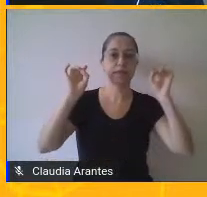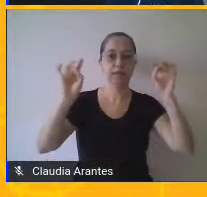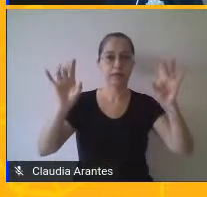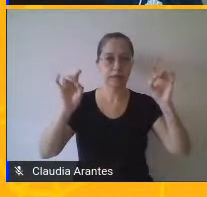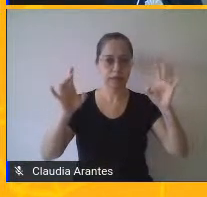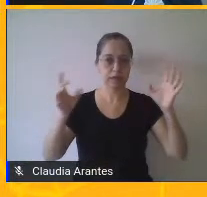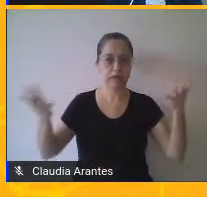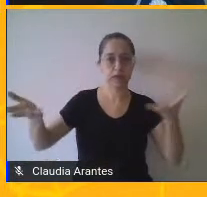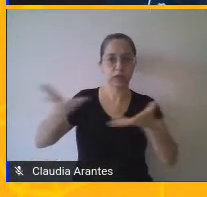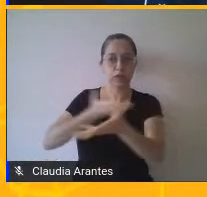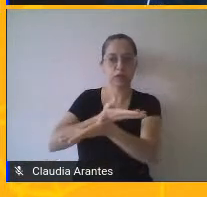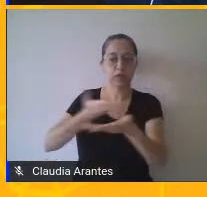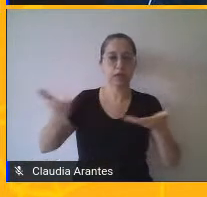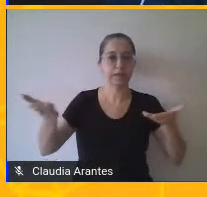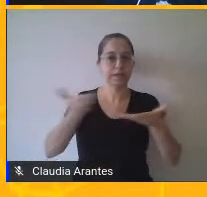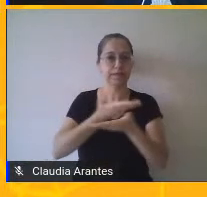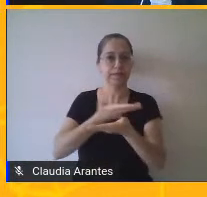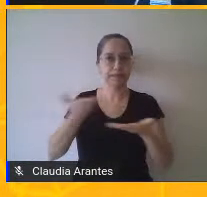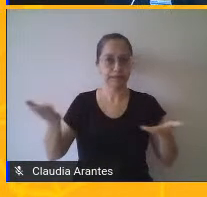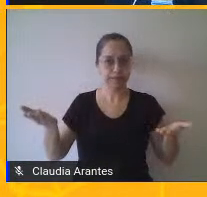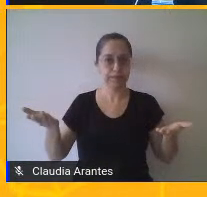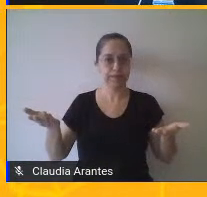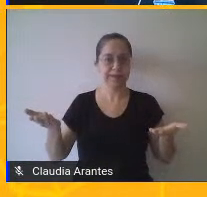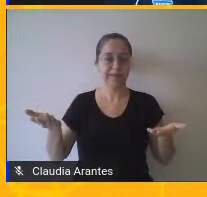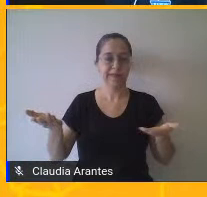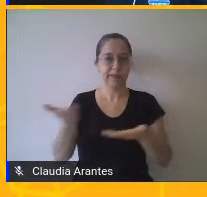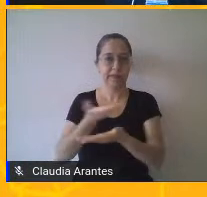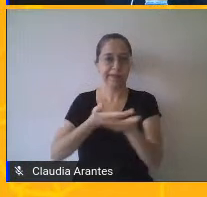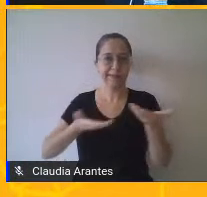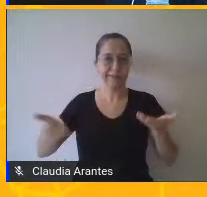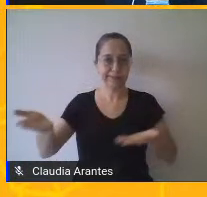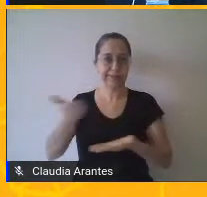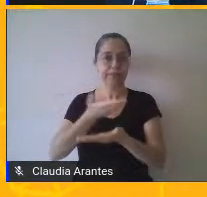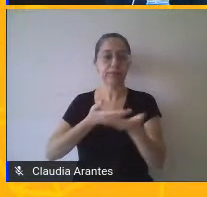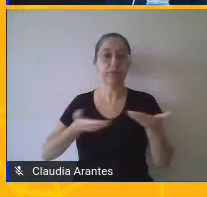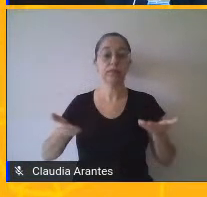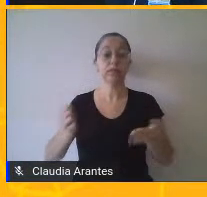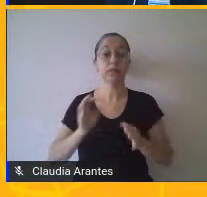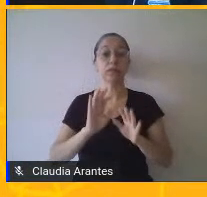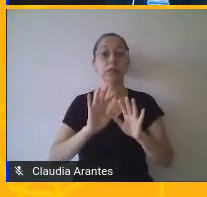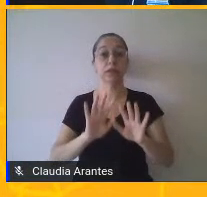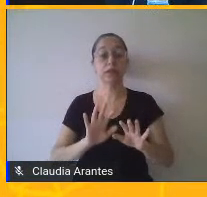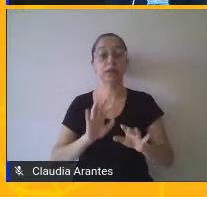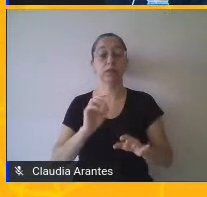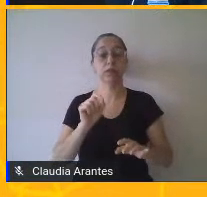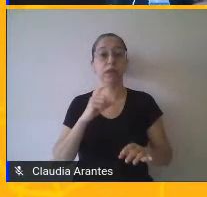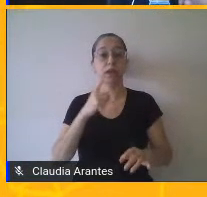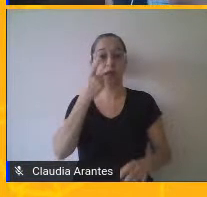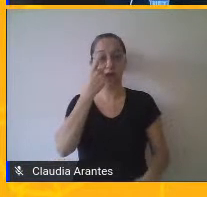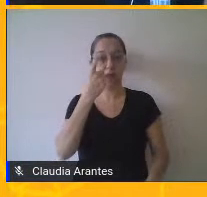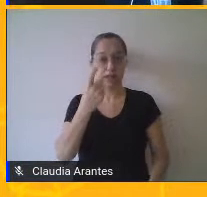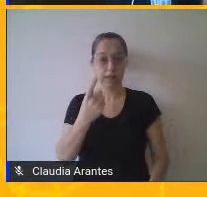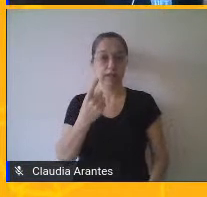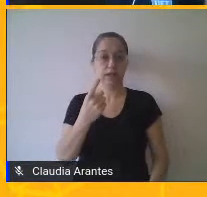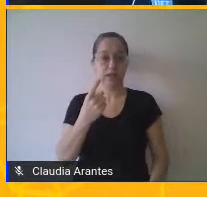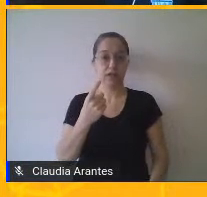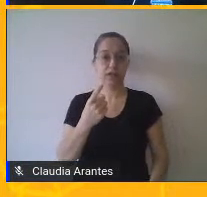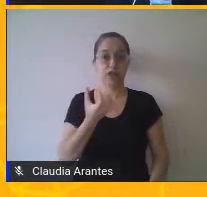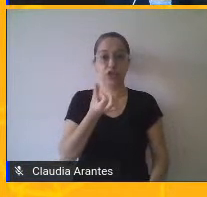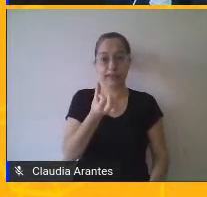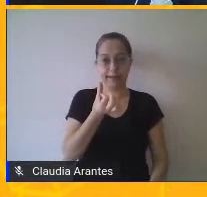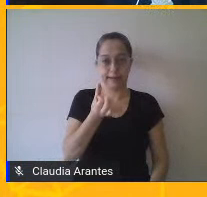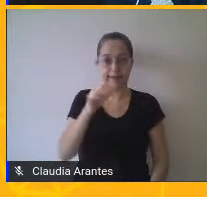interlocução. De interlocução. Então, uma coisa muito interessante que eu achei aí, na competência 6,